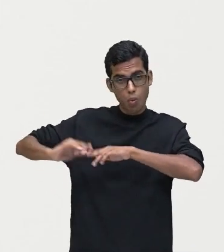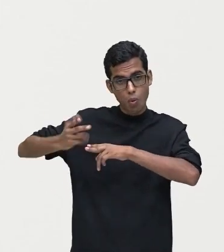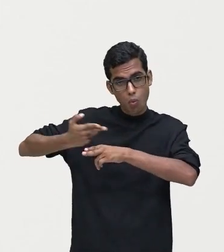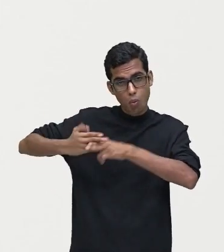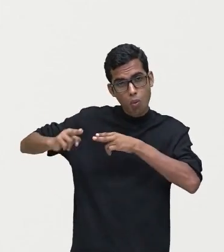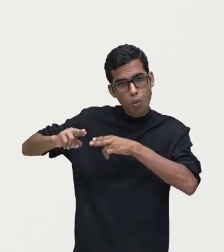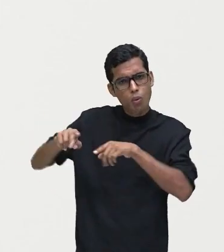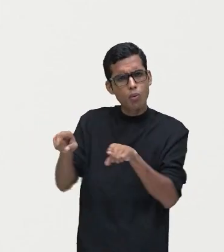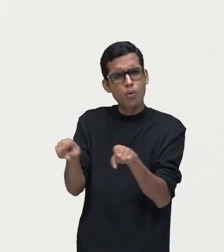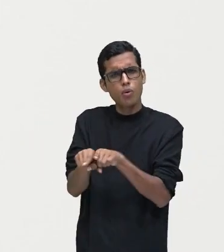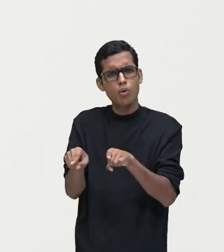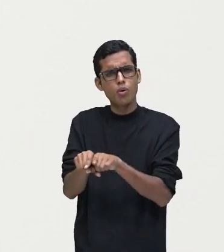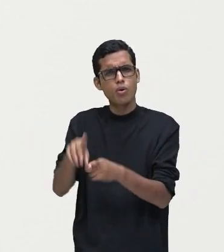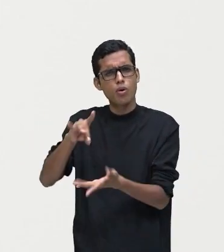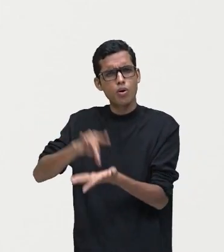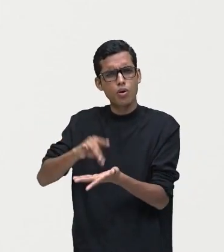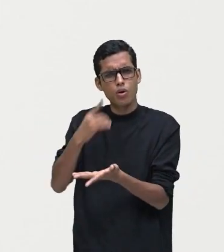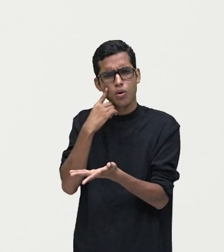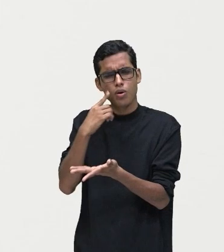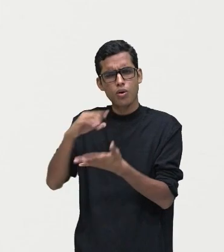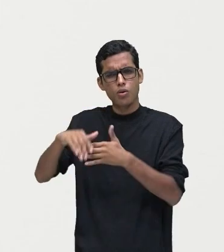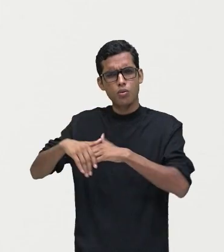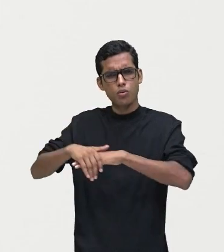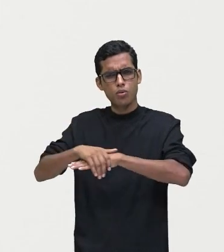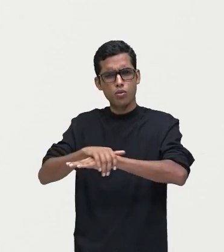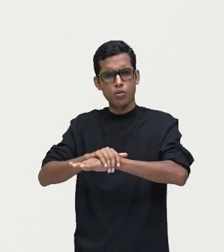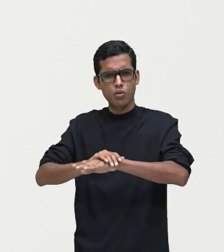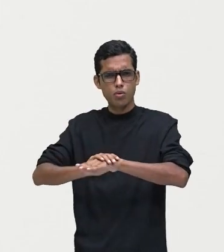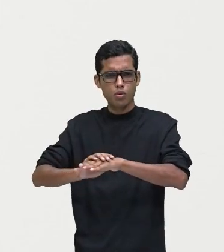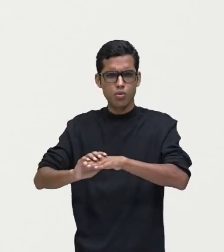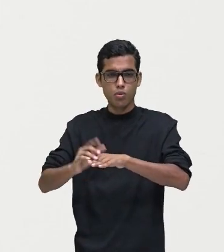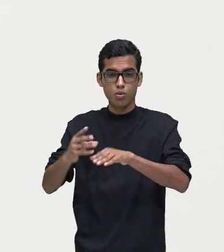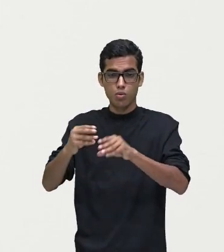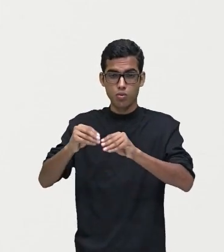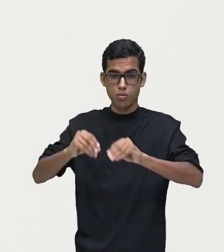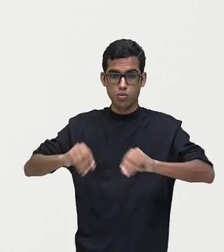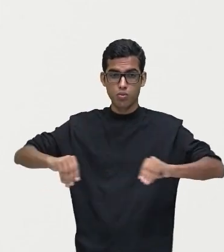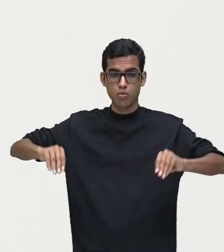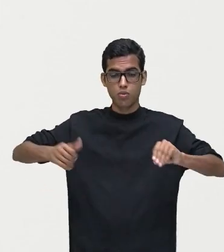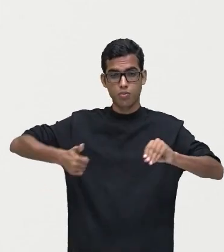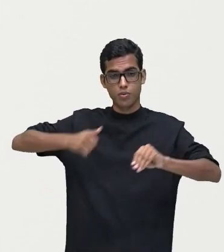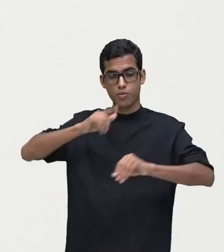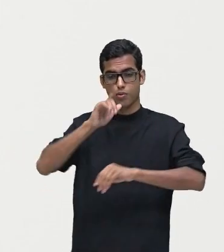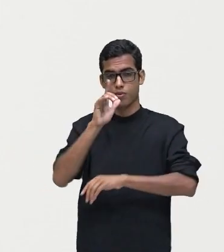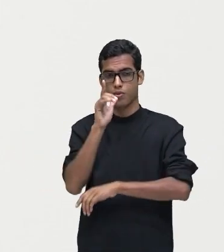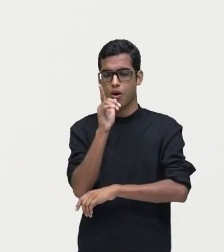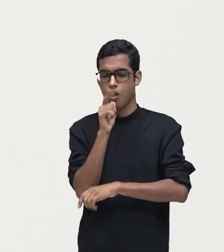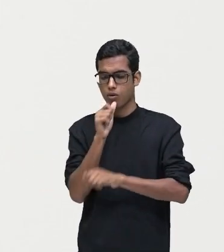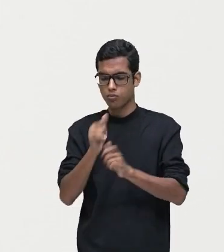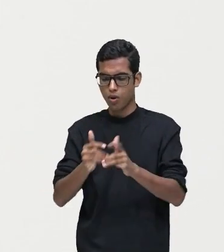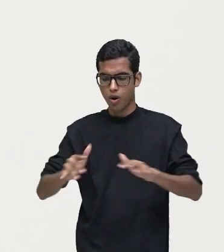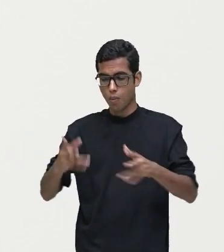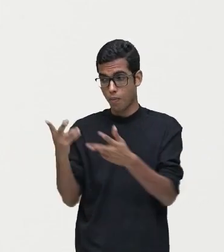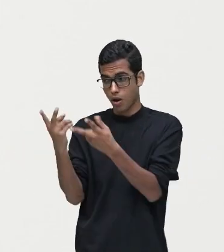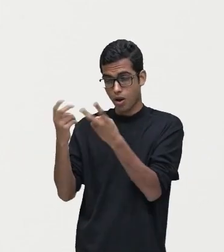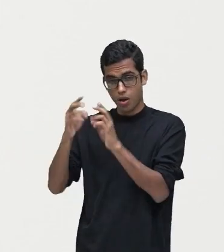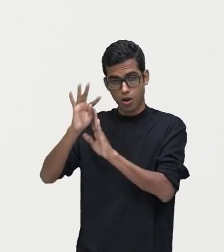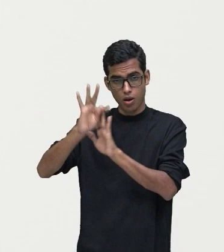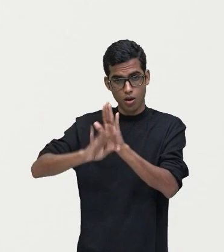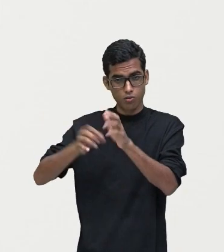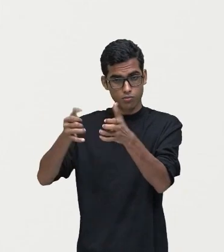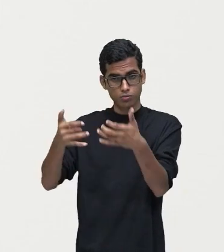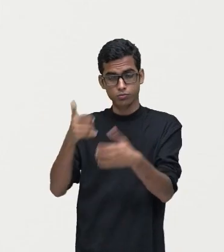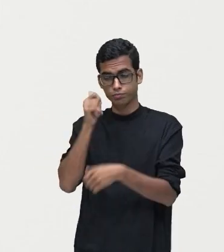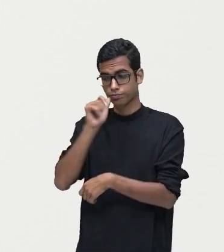a verde pelúcia que vestia a terra com as primeiras águas. Então perceba que é um texto que fala sobre